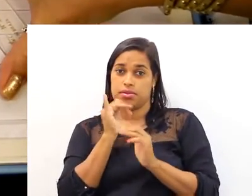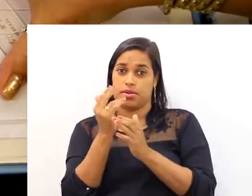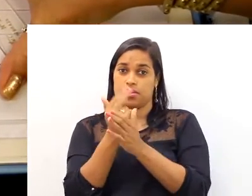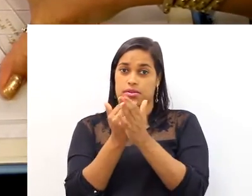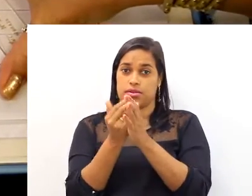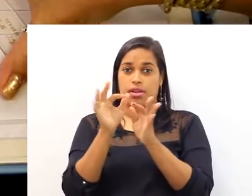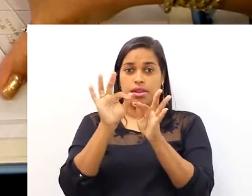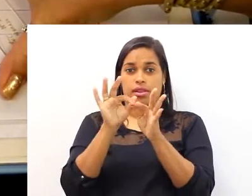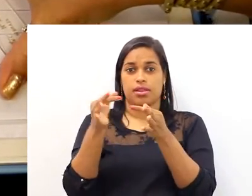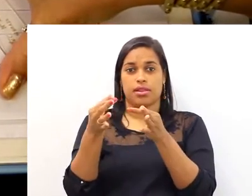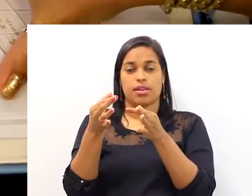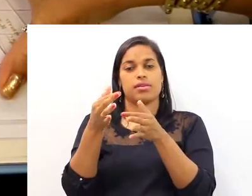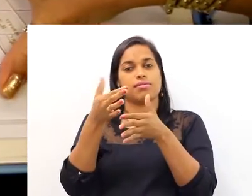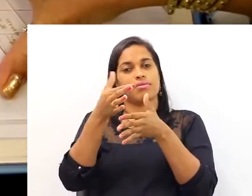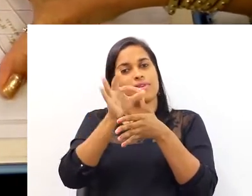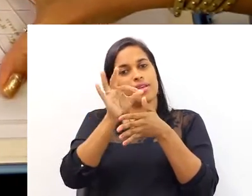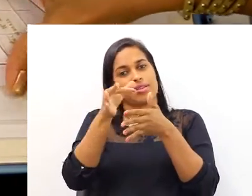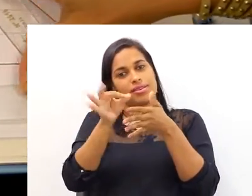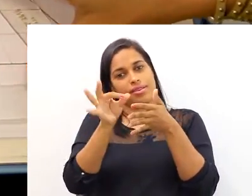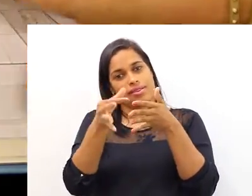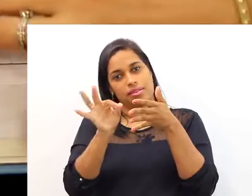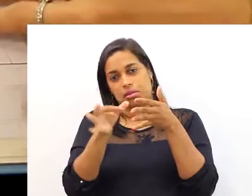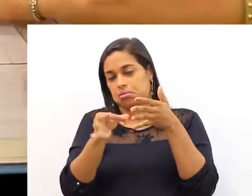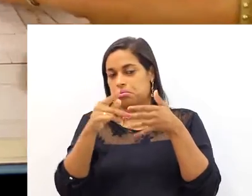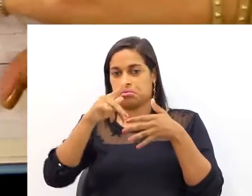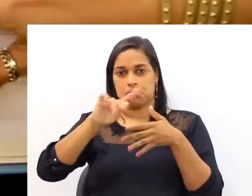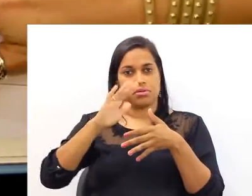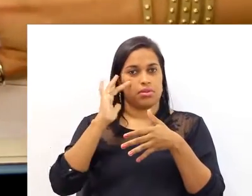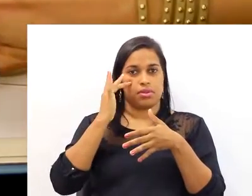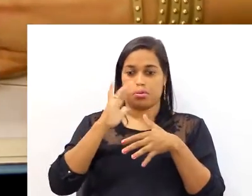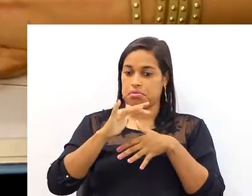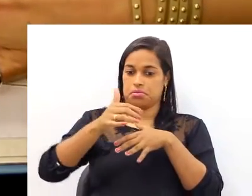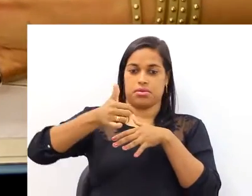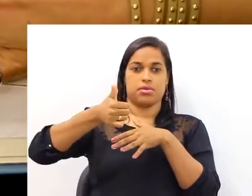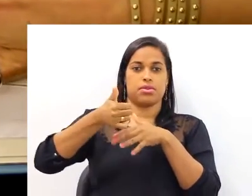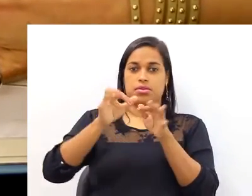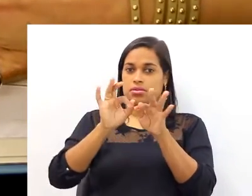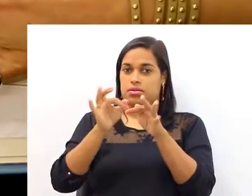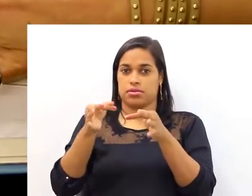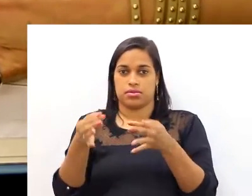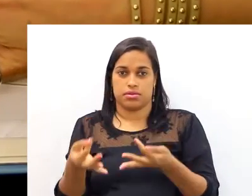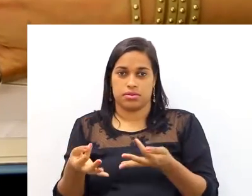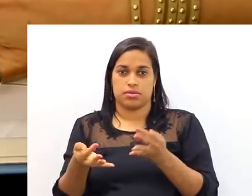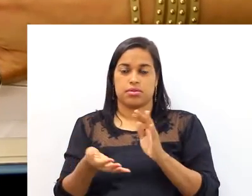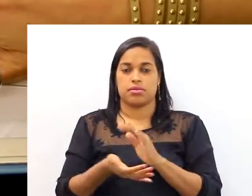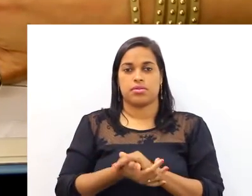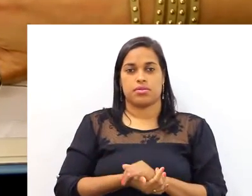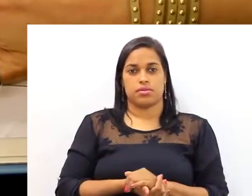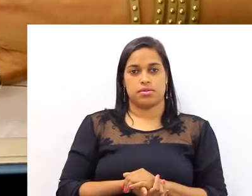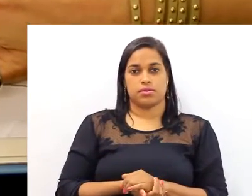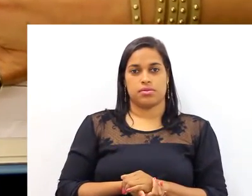aqui vocês podem detalhar como vocês acharem melhor, tá? Estou fazendo uma janela simples.